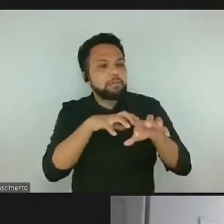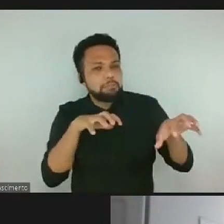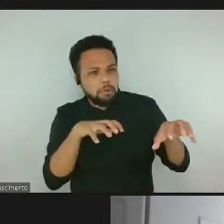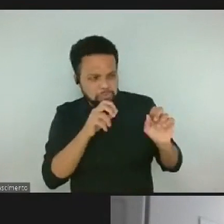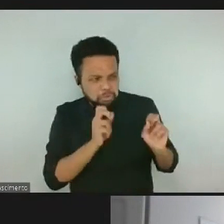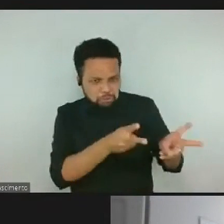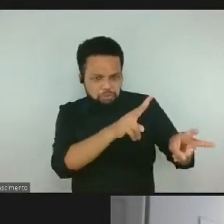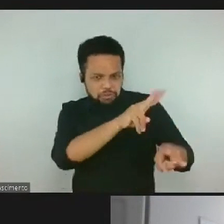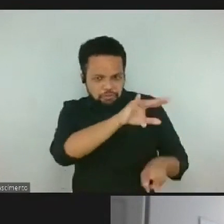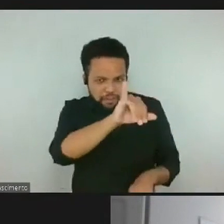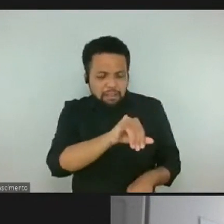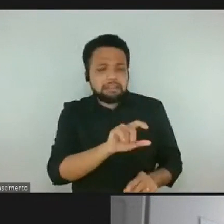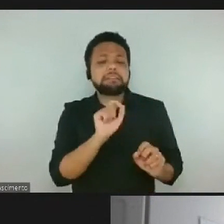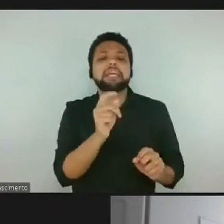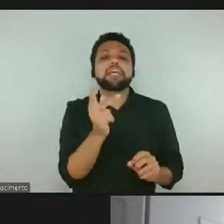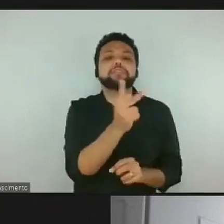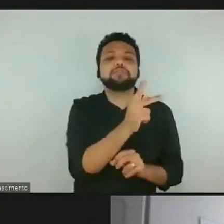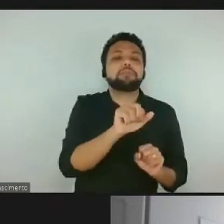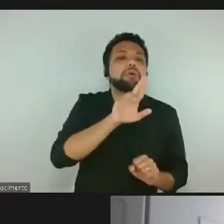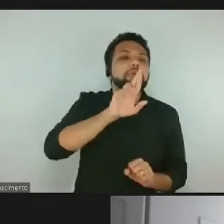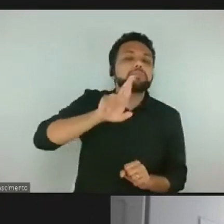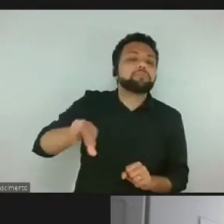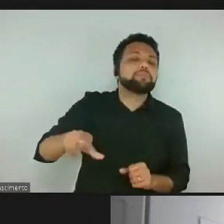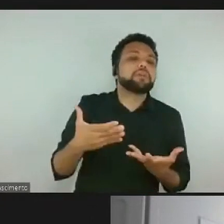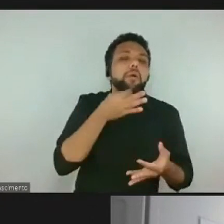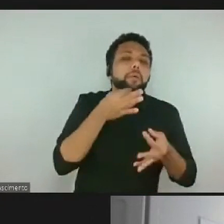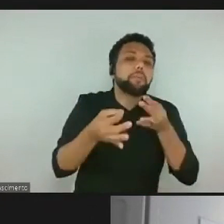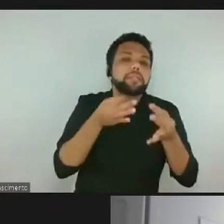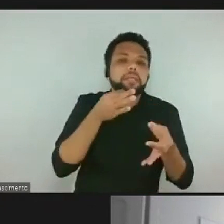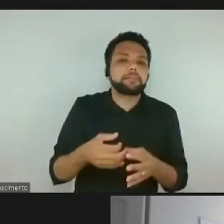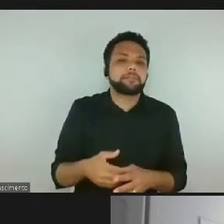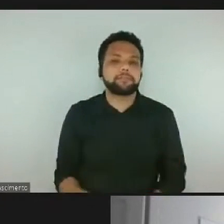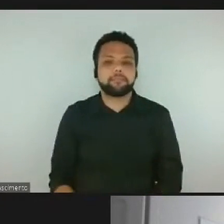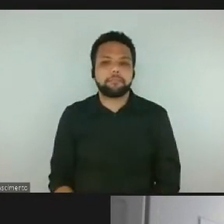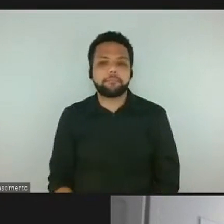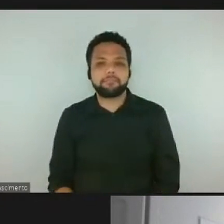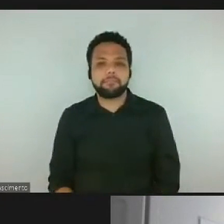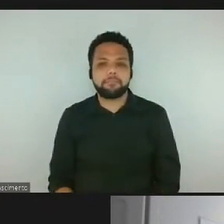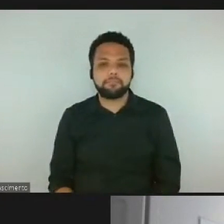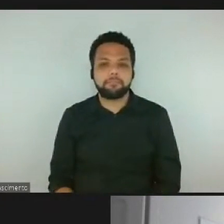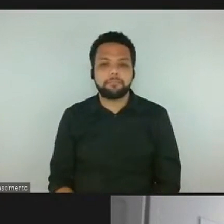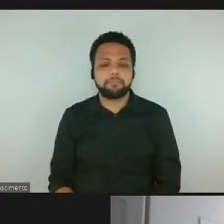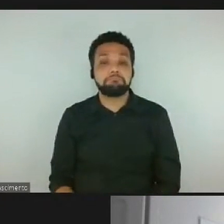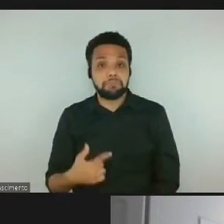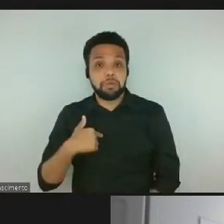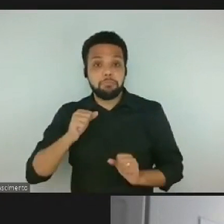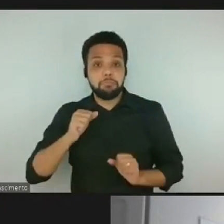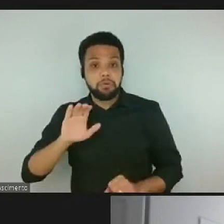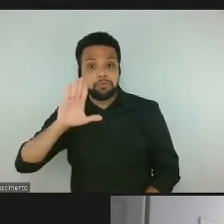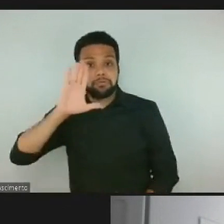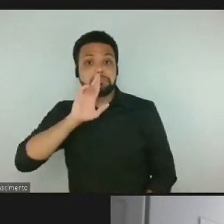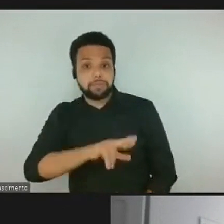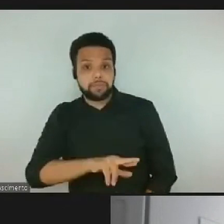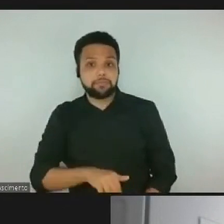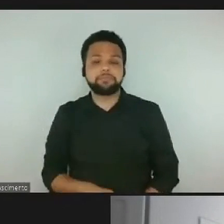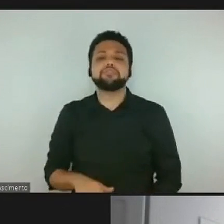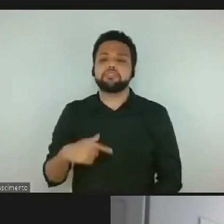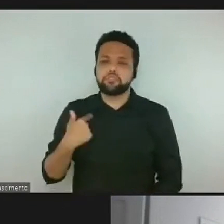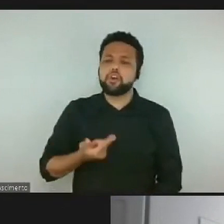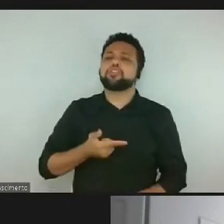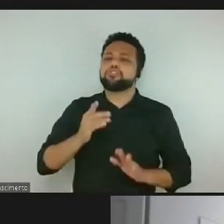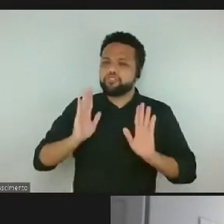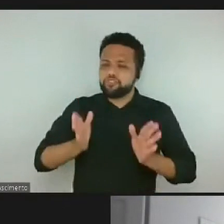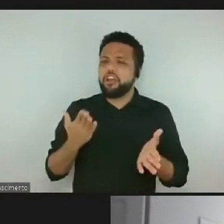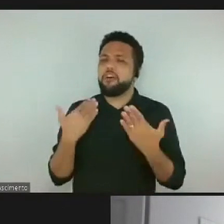quem pode responder? Quem gostaria de comentar isso aí? Você quer que eu responda essa, Carmen? Por favor. Nós já conversamos sobre isso,